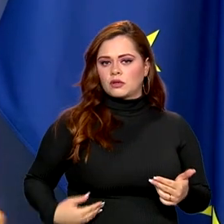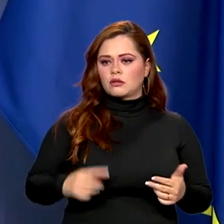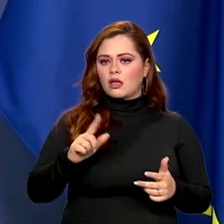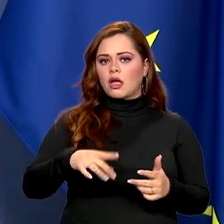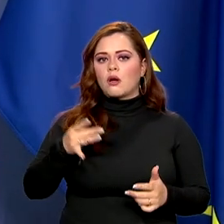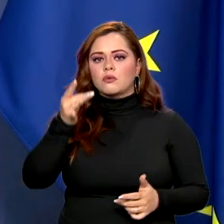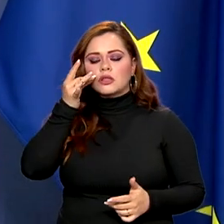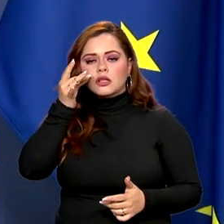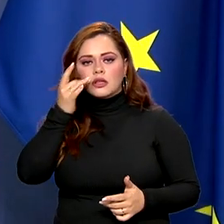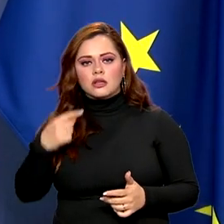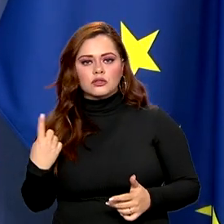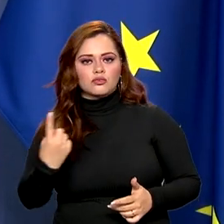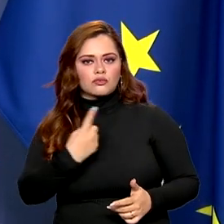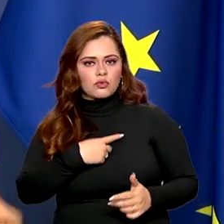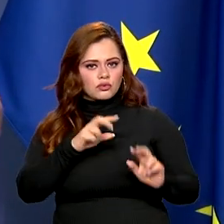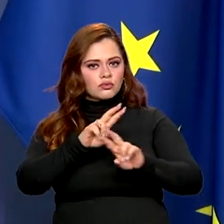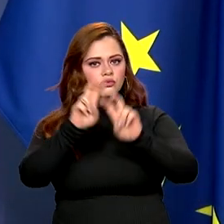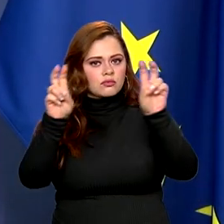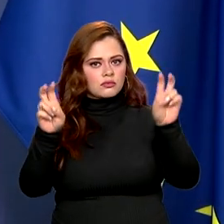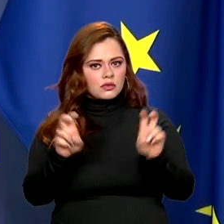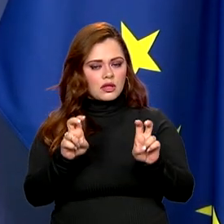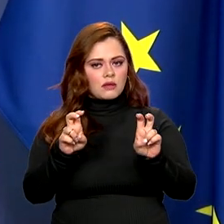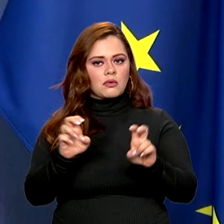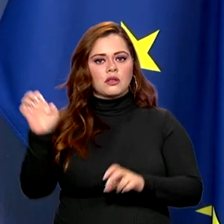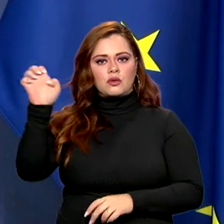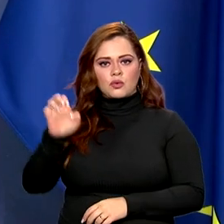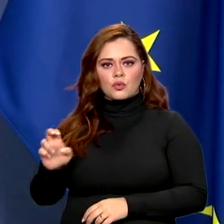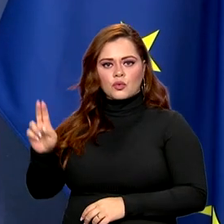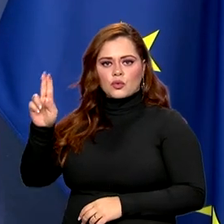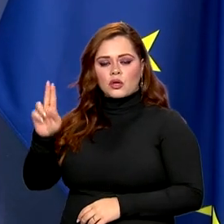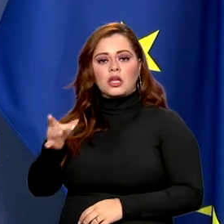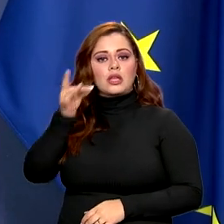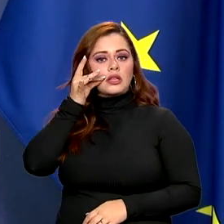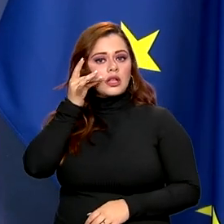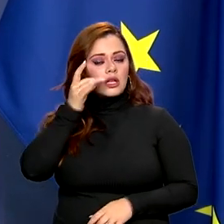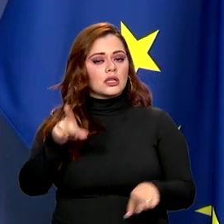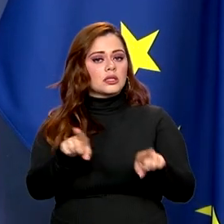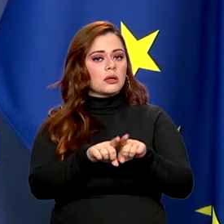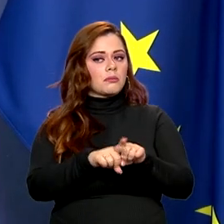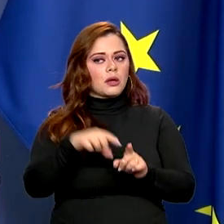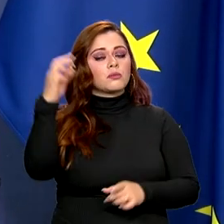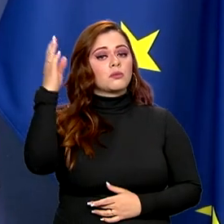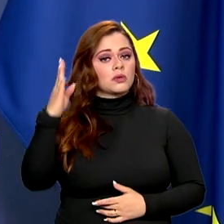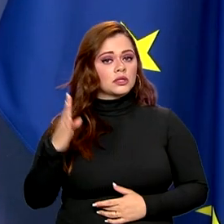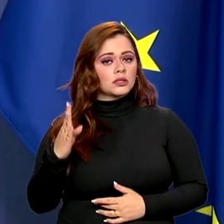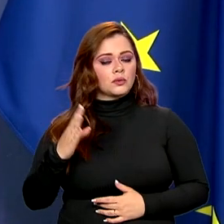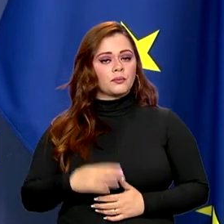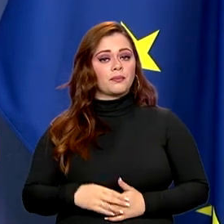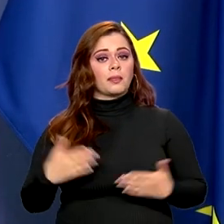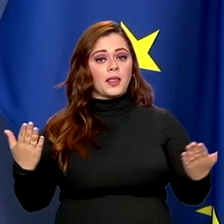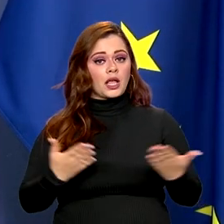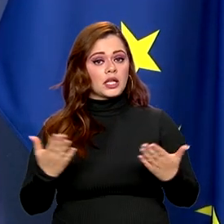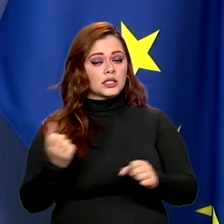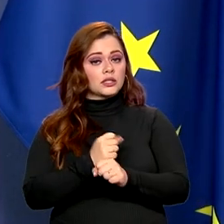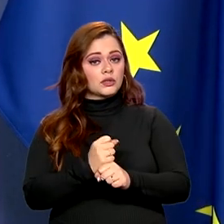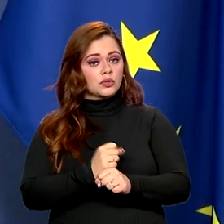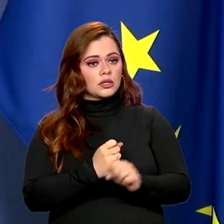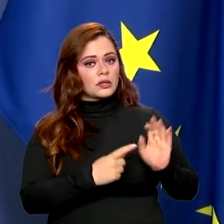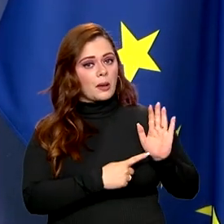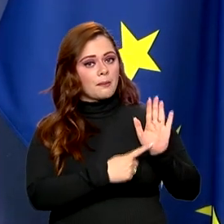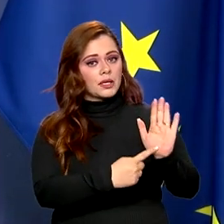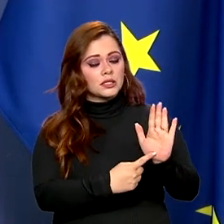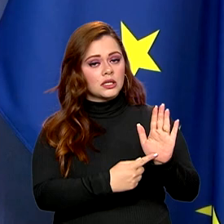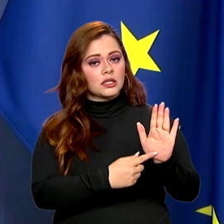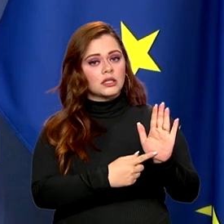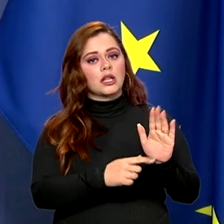interesse da União Europeia, é de muito interesse do Brasil e este ano, ao apresentarmos agora no meio de agosto